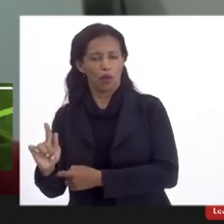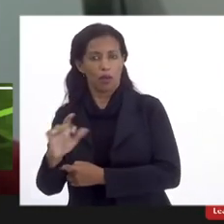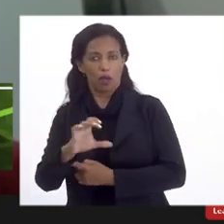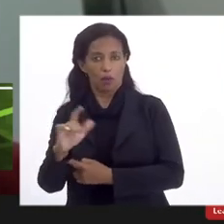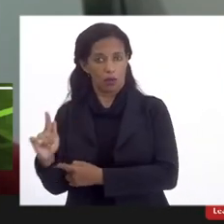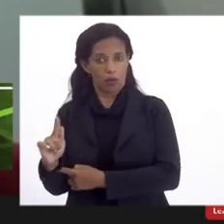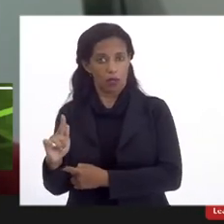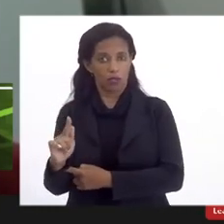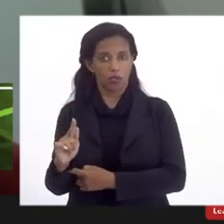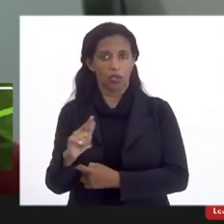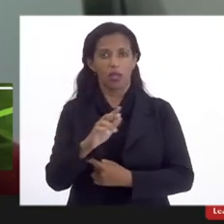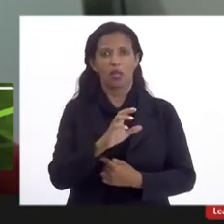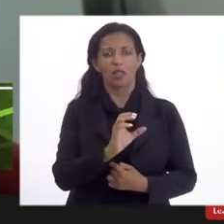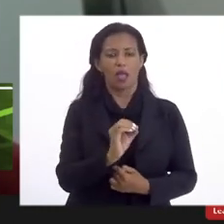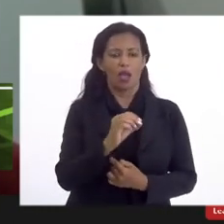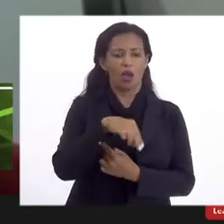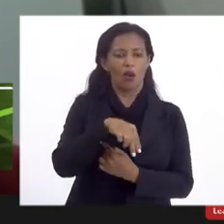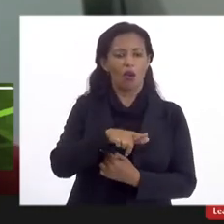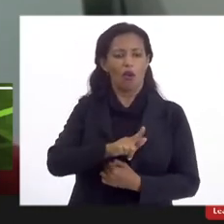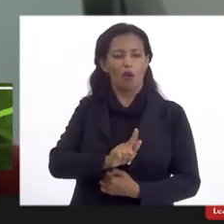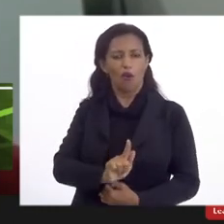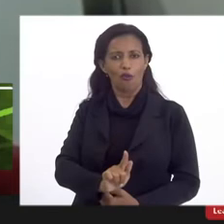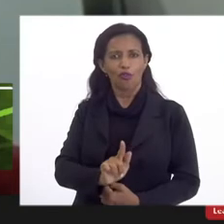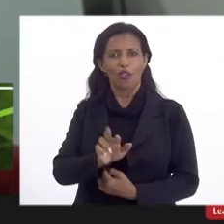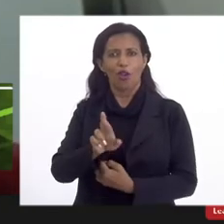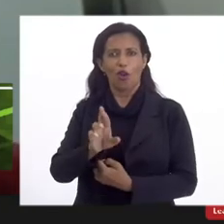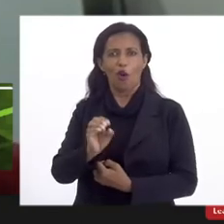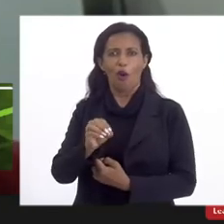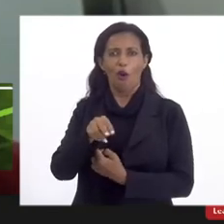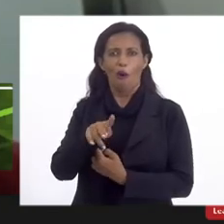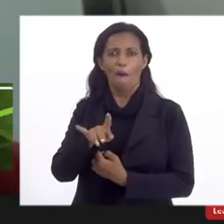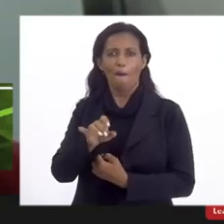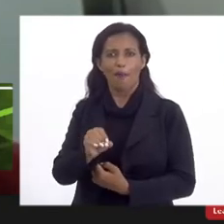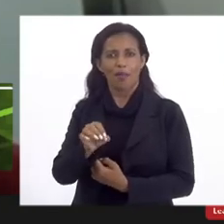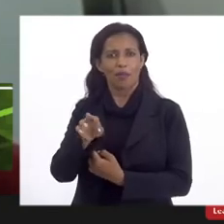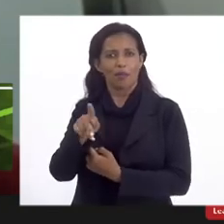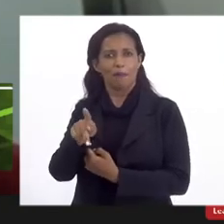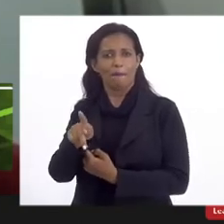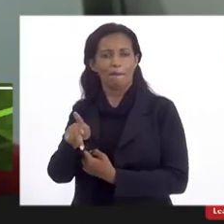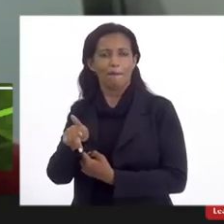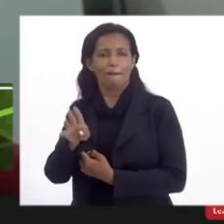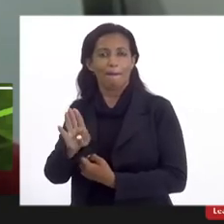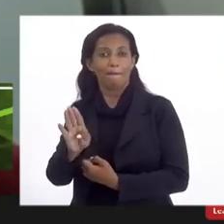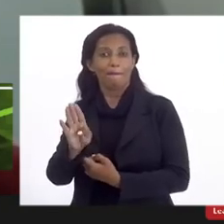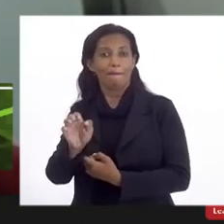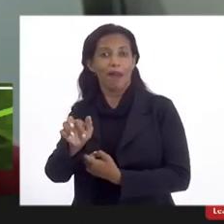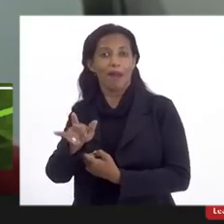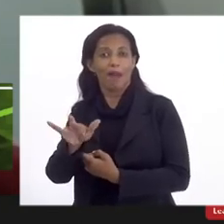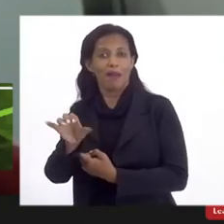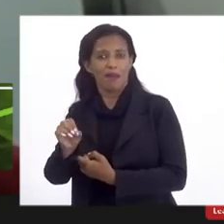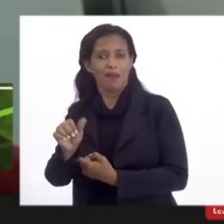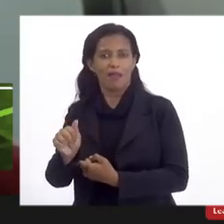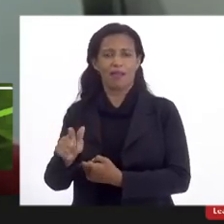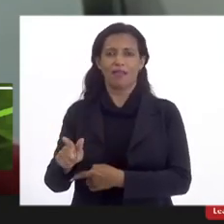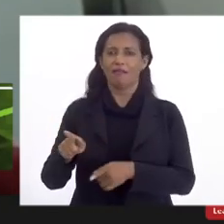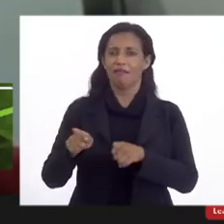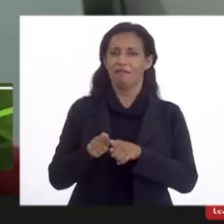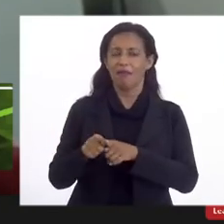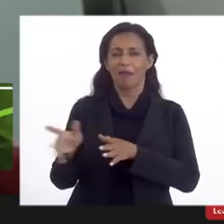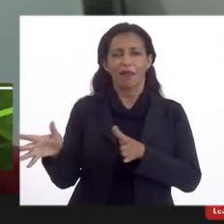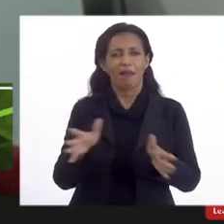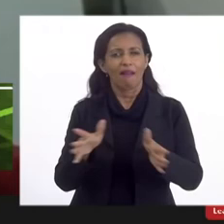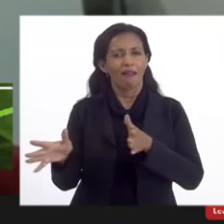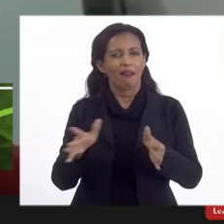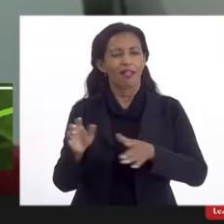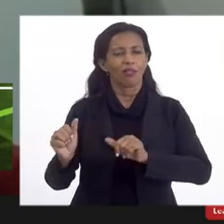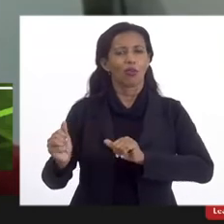ONG Rompendo Barreiras e Socializando, da ADED, Associação das Empresas do Distrito